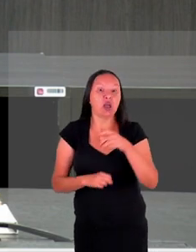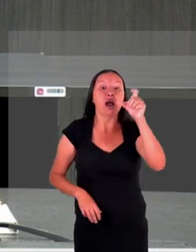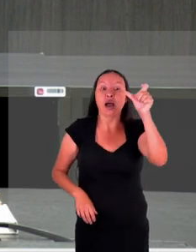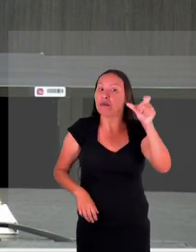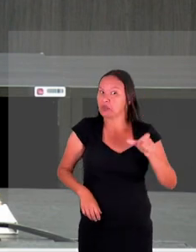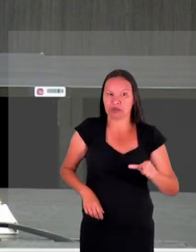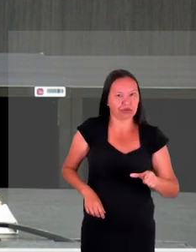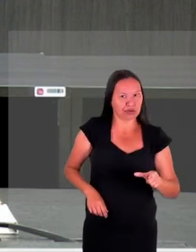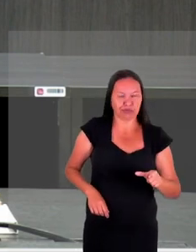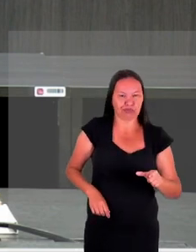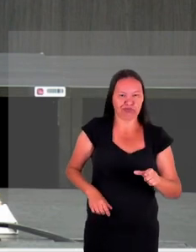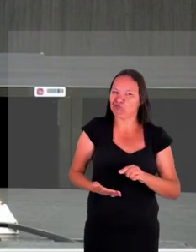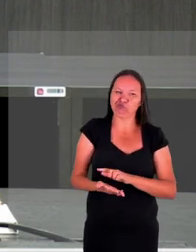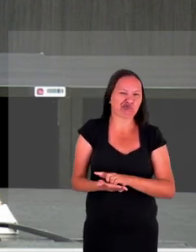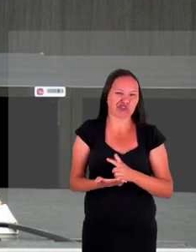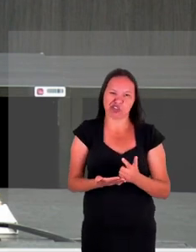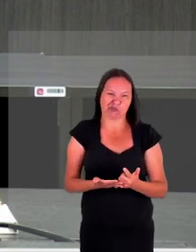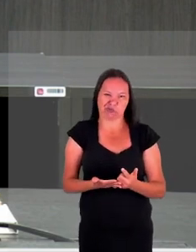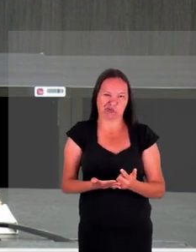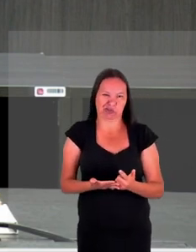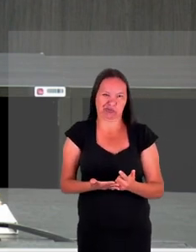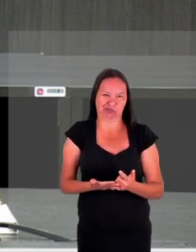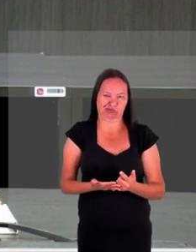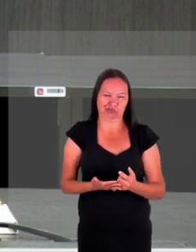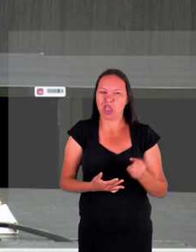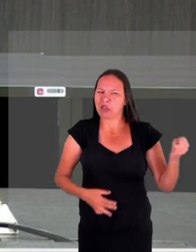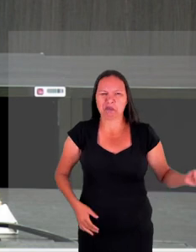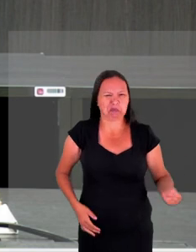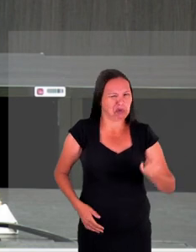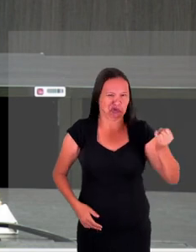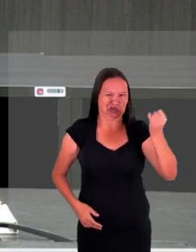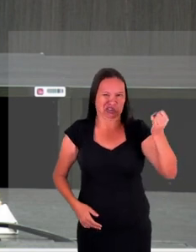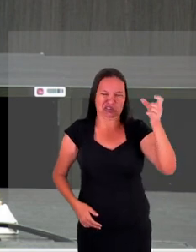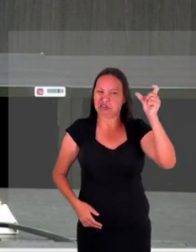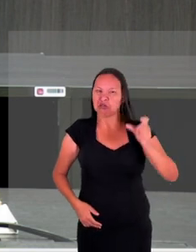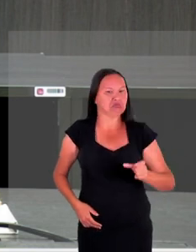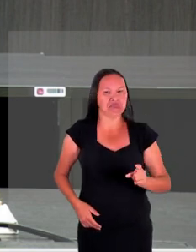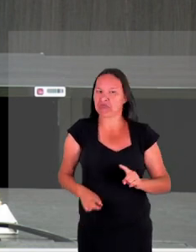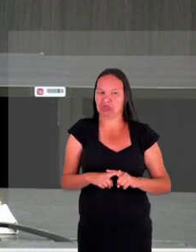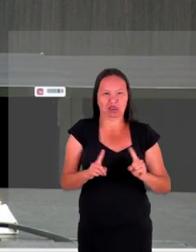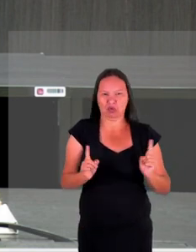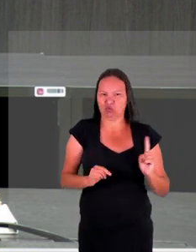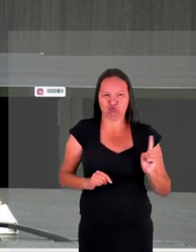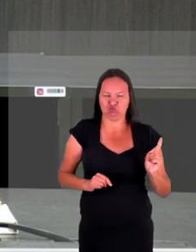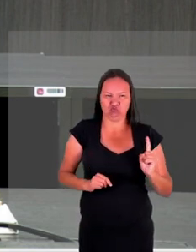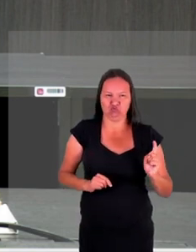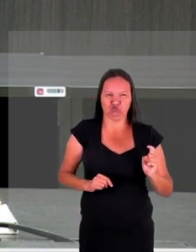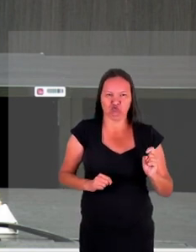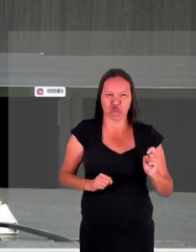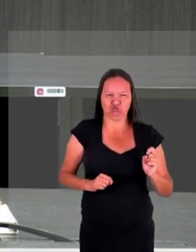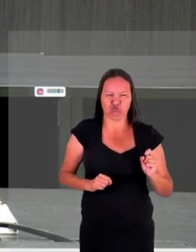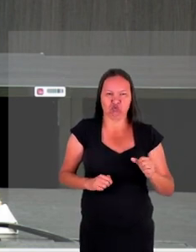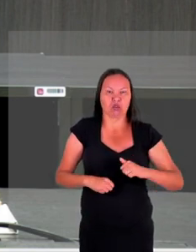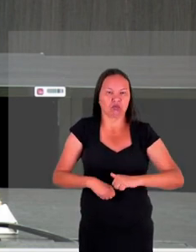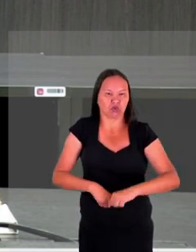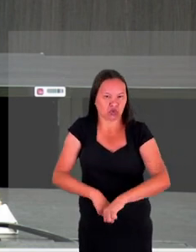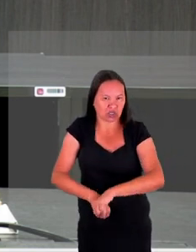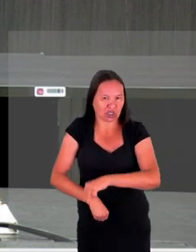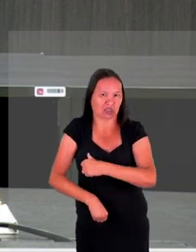vítima então a vítima não contribui não é a postura da vítima que contribui então isso é importantíssimo que